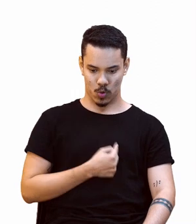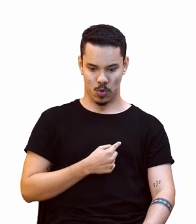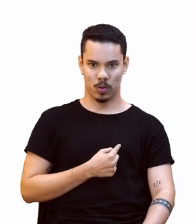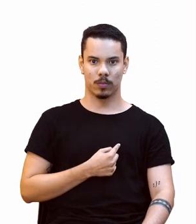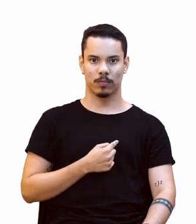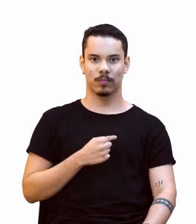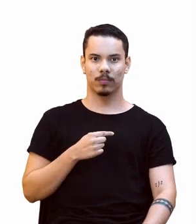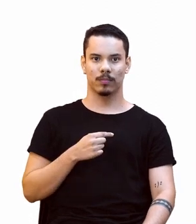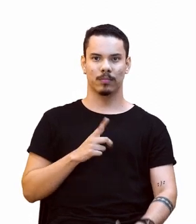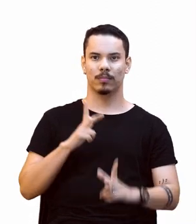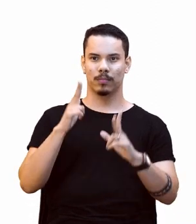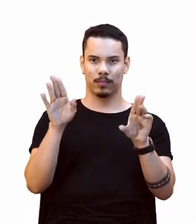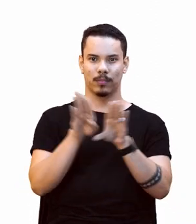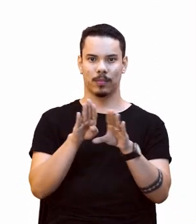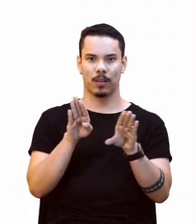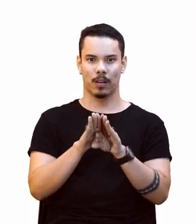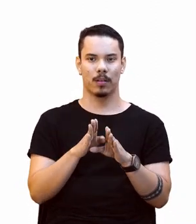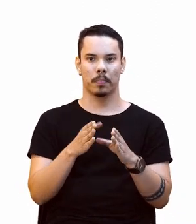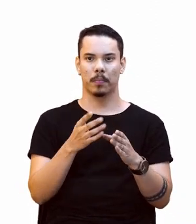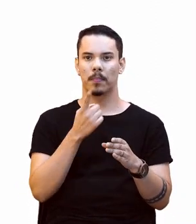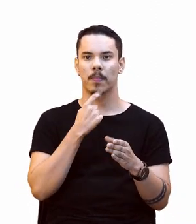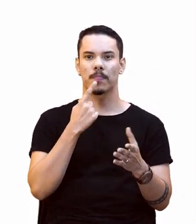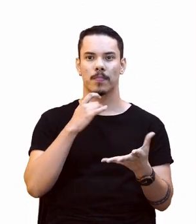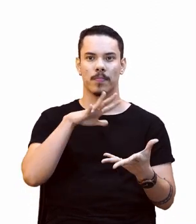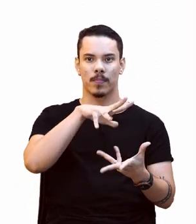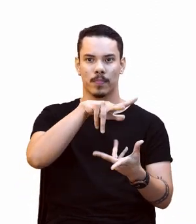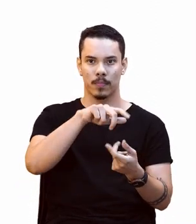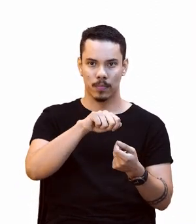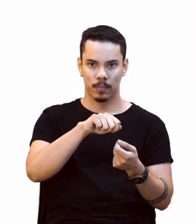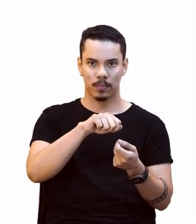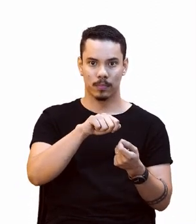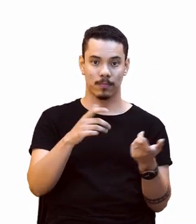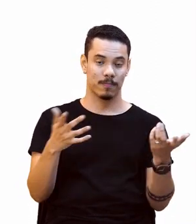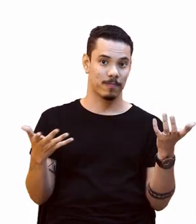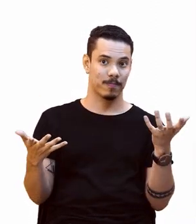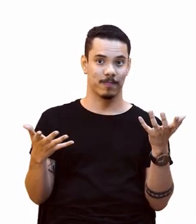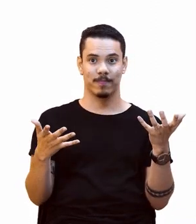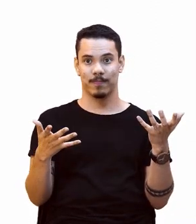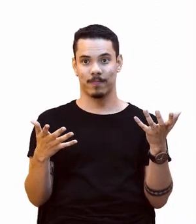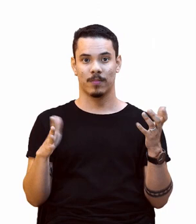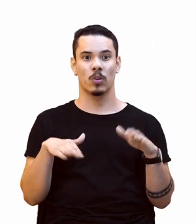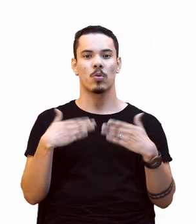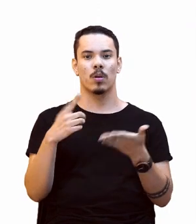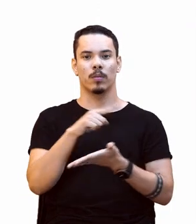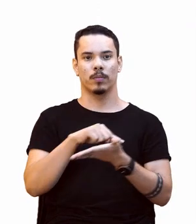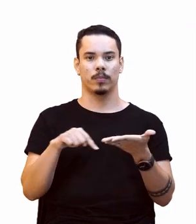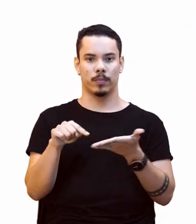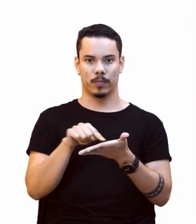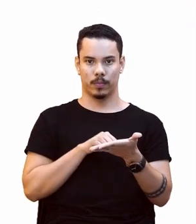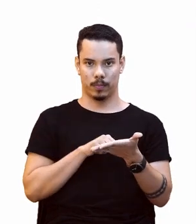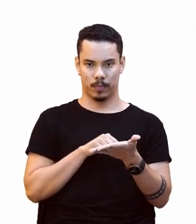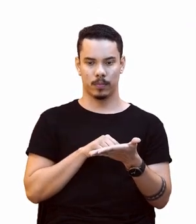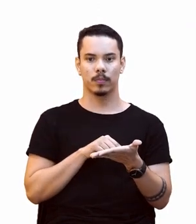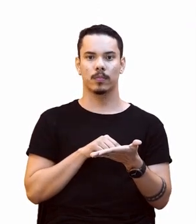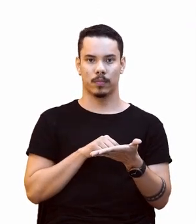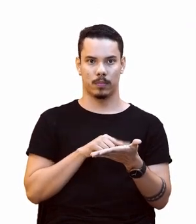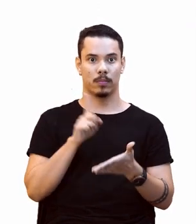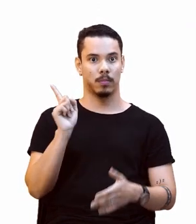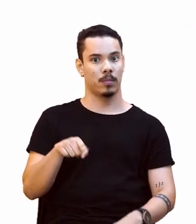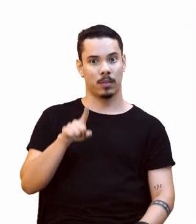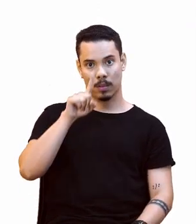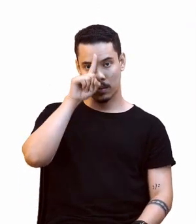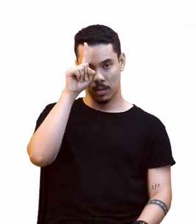postos em planetas como Marte? E agora? Qual a alternativa? Essa é a em um